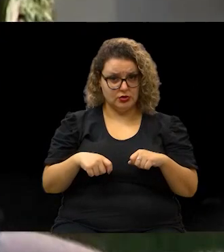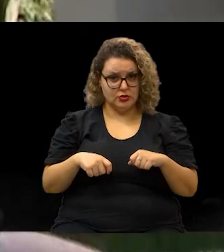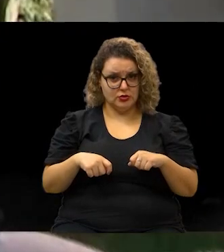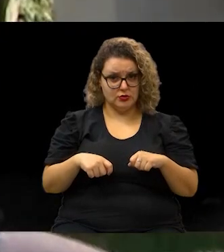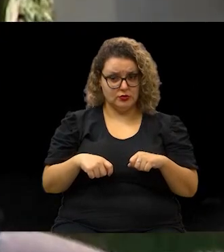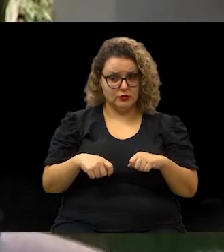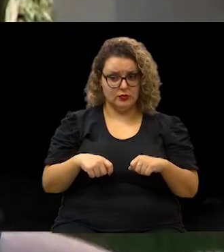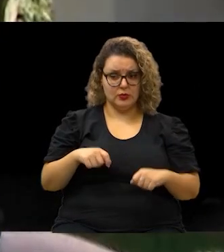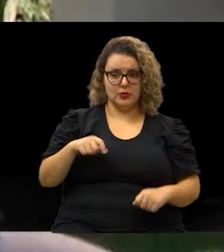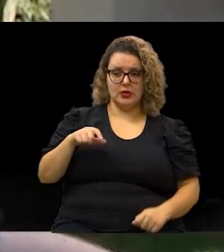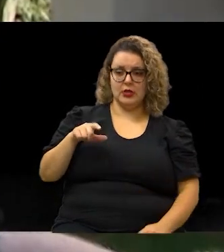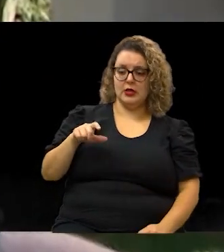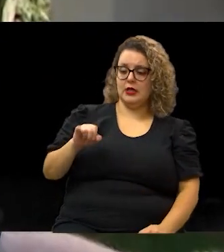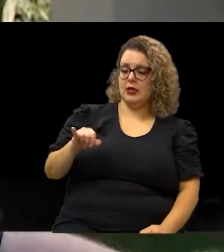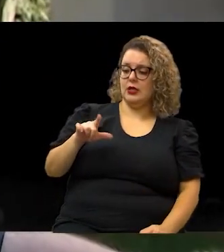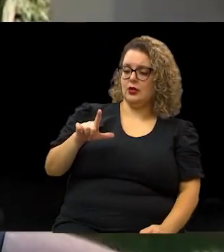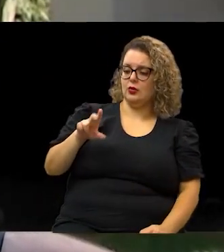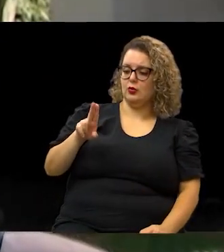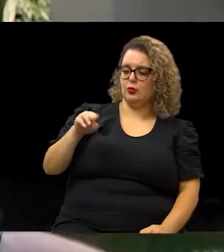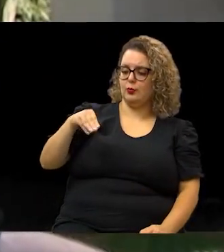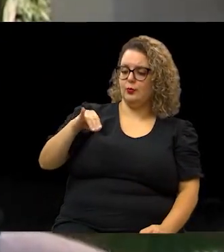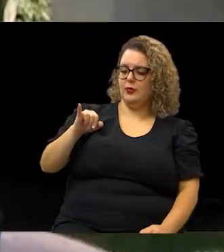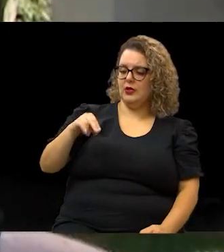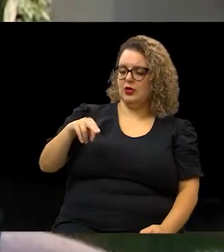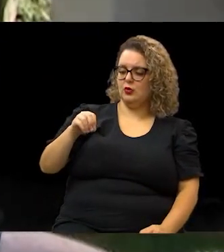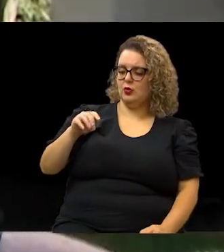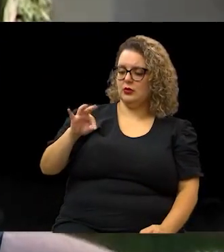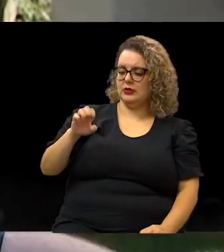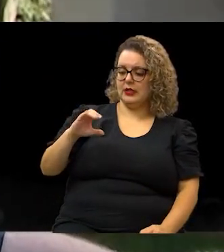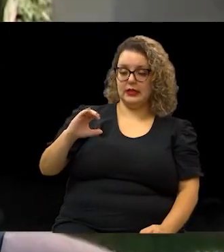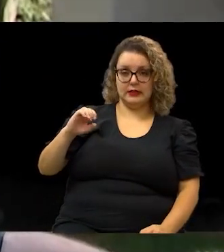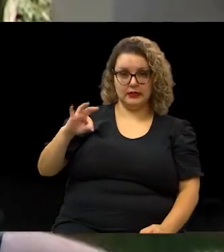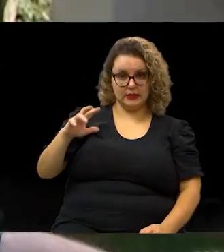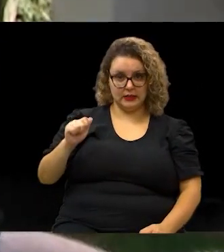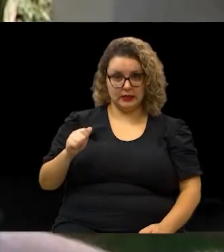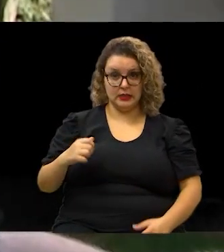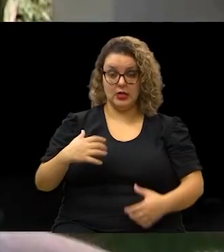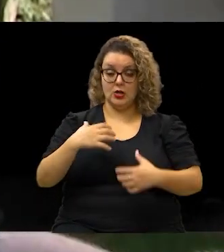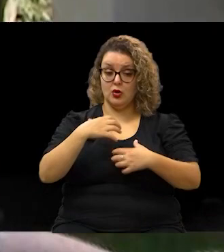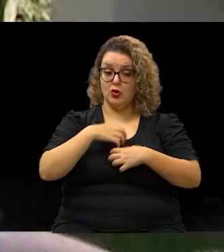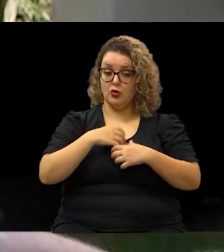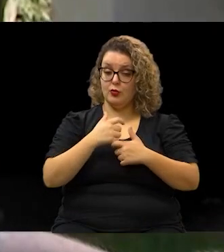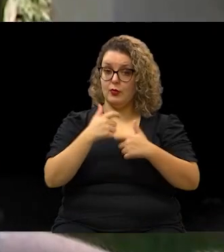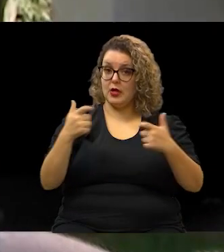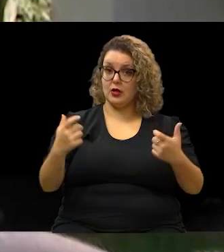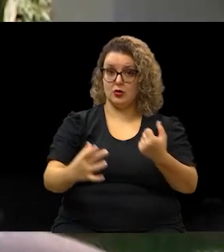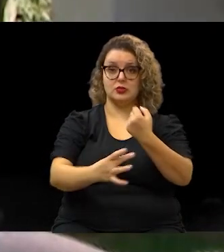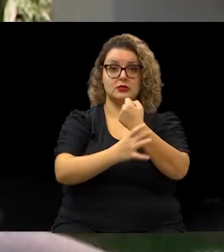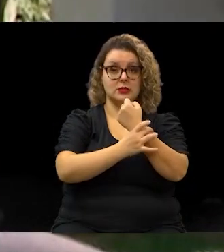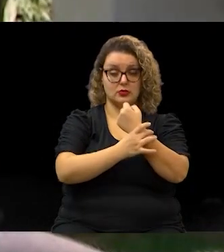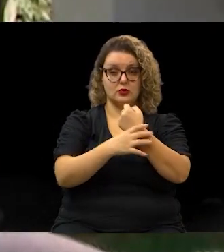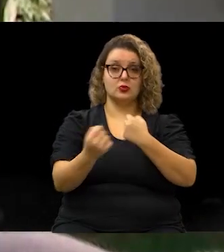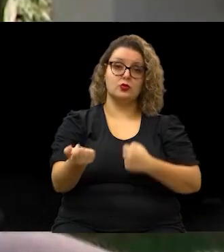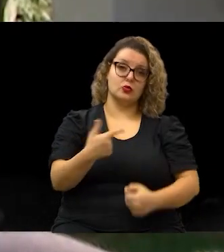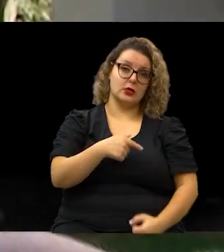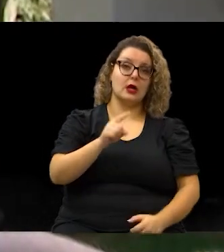luminotécnica. Ele dá uma sensação muito maior de segurança.